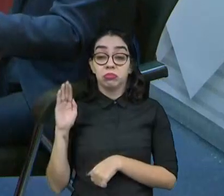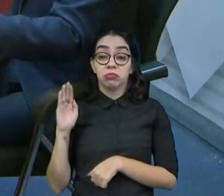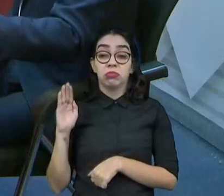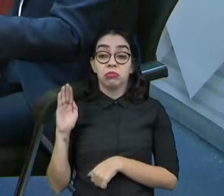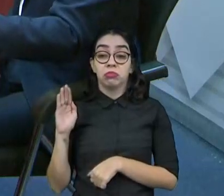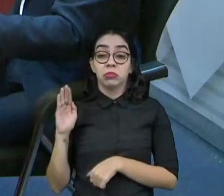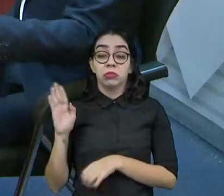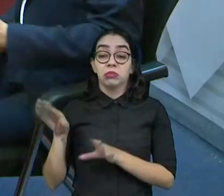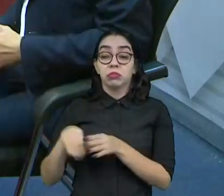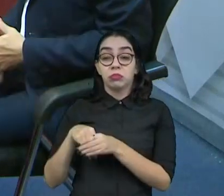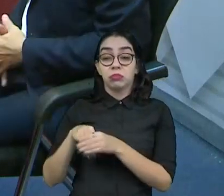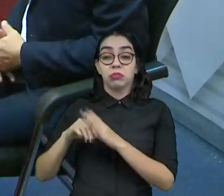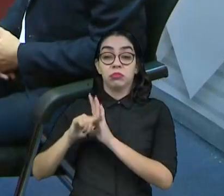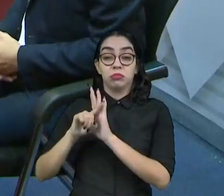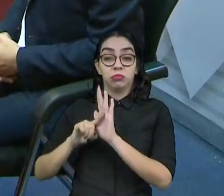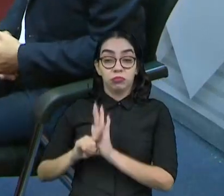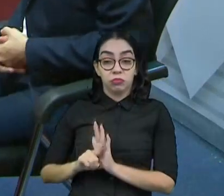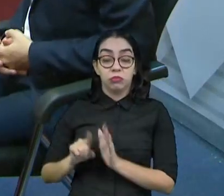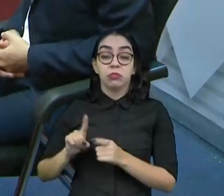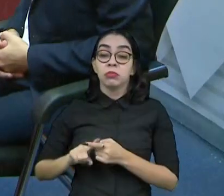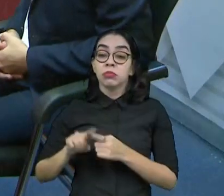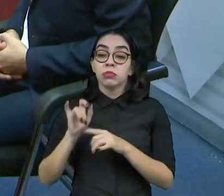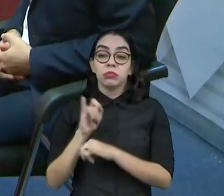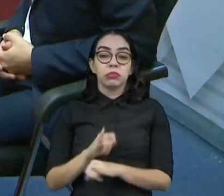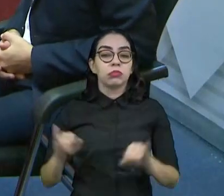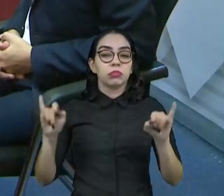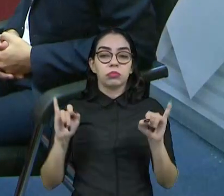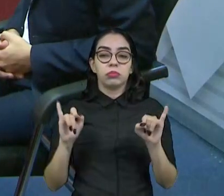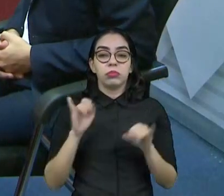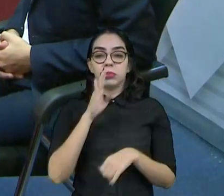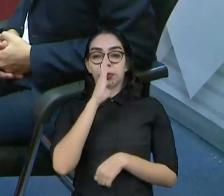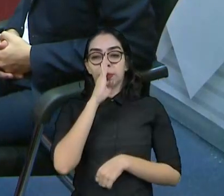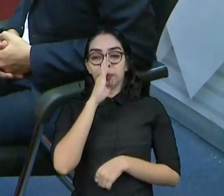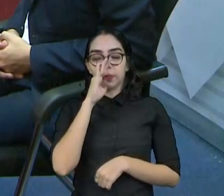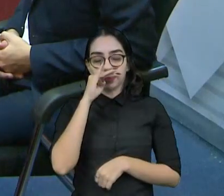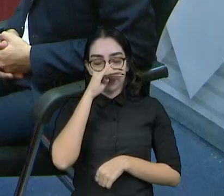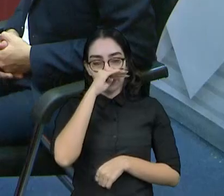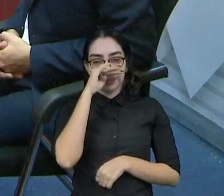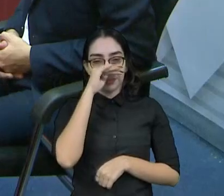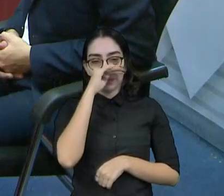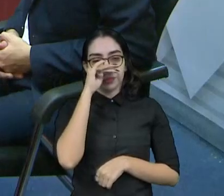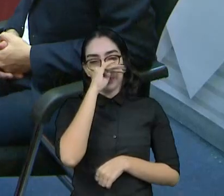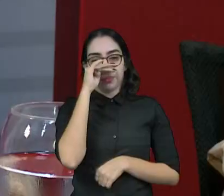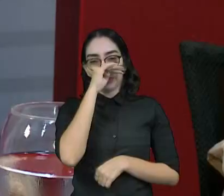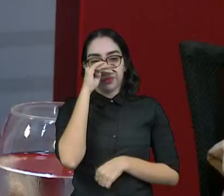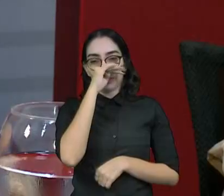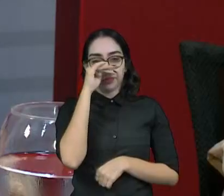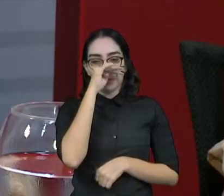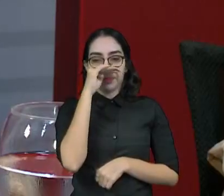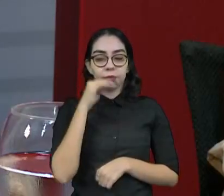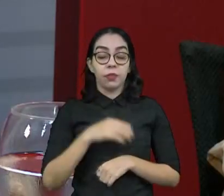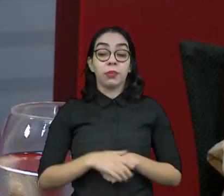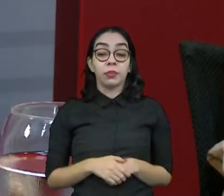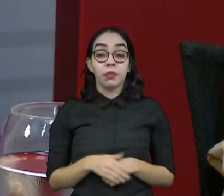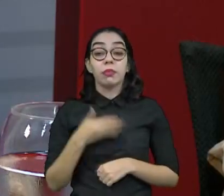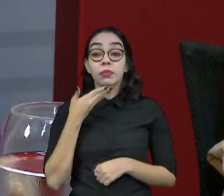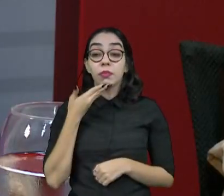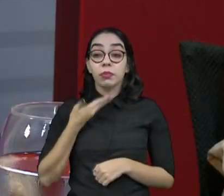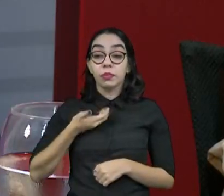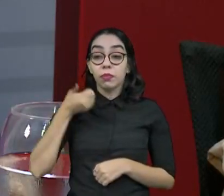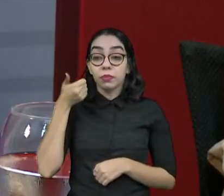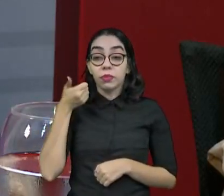internas, que não são divulgadas. Isso. É tanto que eu oriento sempre que faça possível para não divulgar, porque realmente é